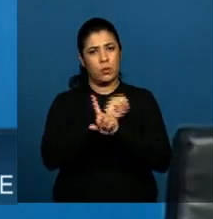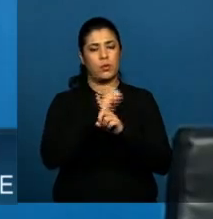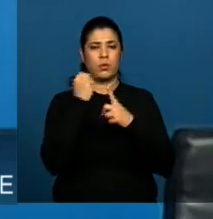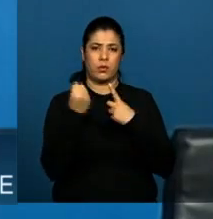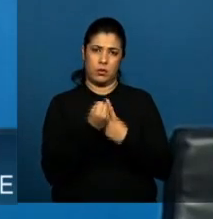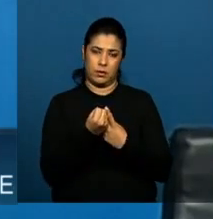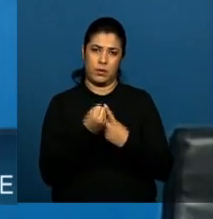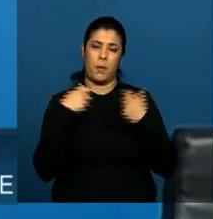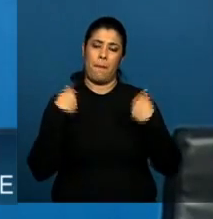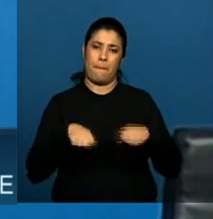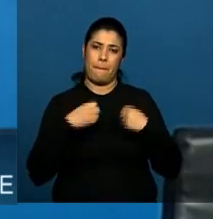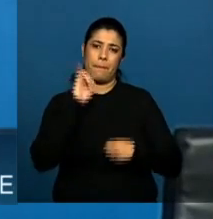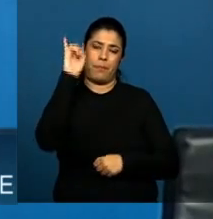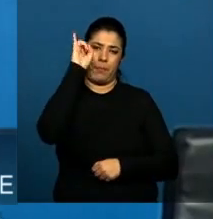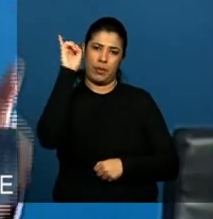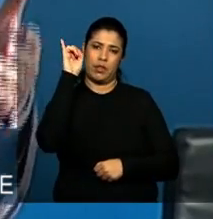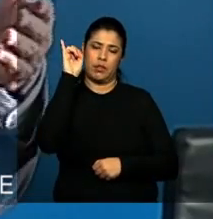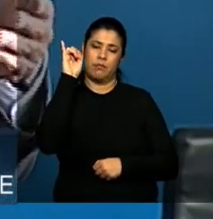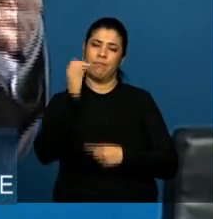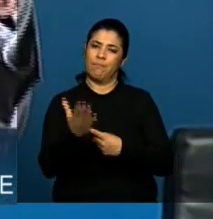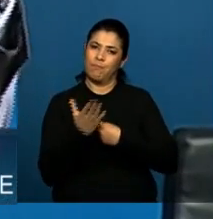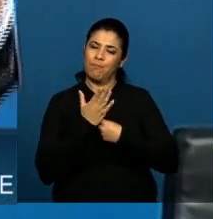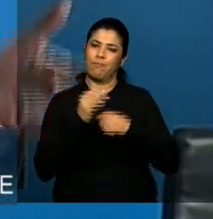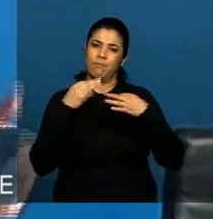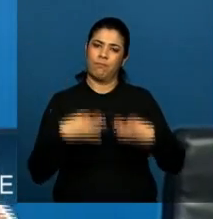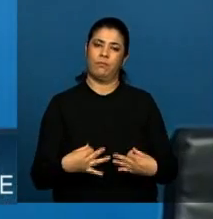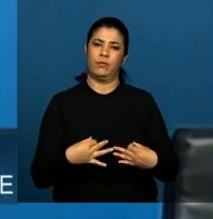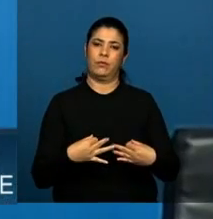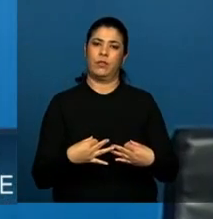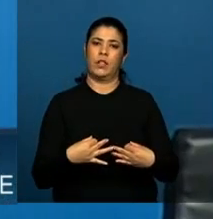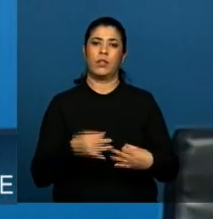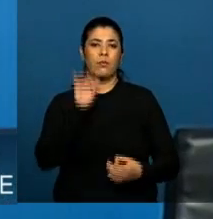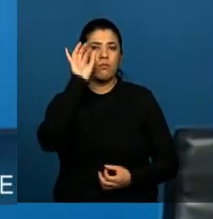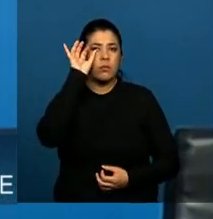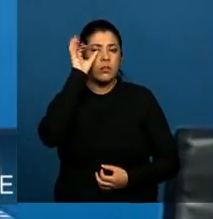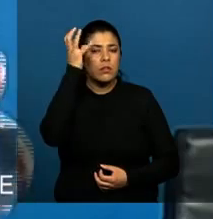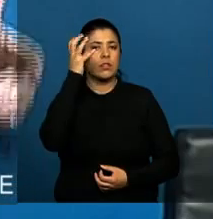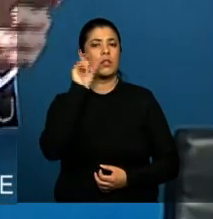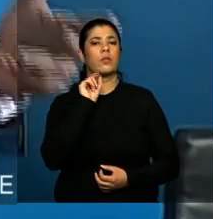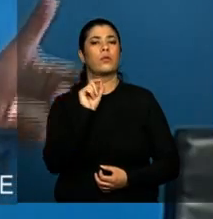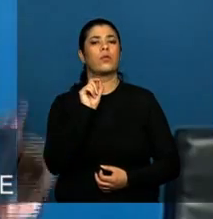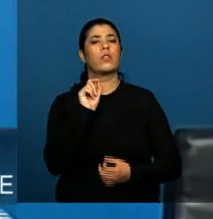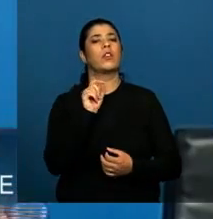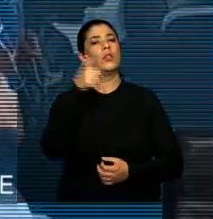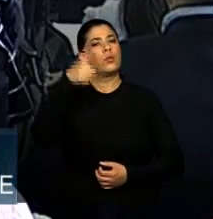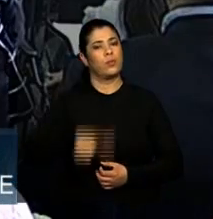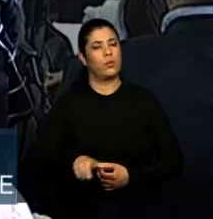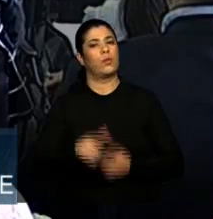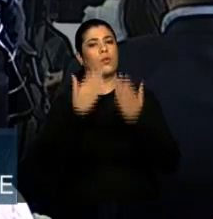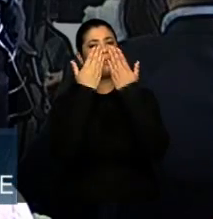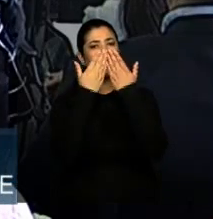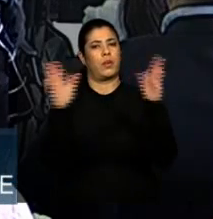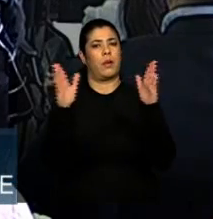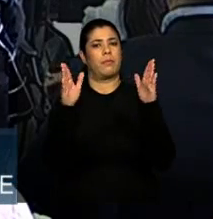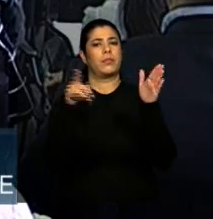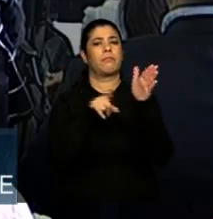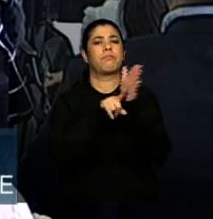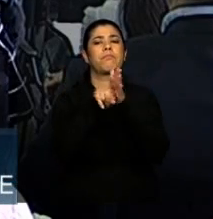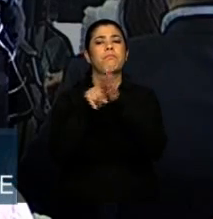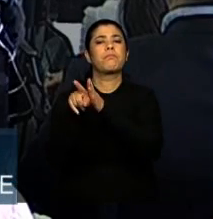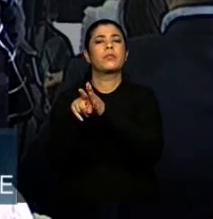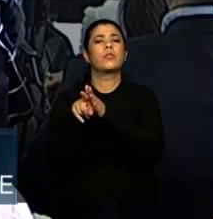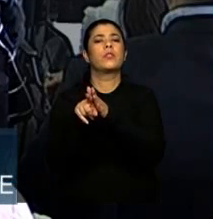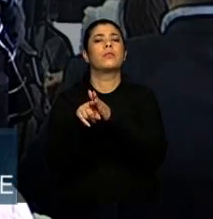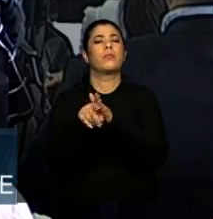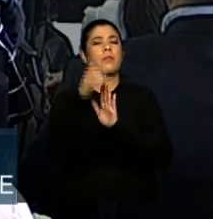sociedade faz bem a todos. Por isso, é um grande acerto também que a Excelência faz ao abrir para a consulta pública, para fazer